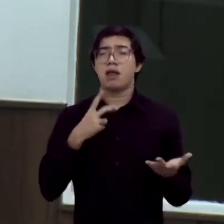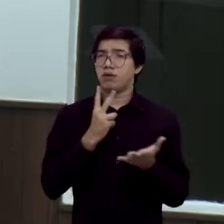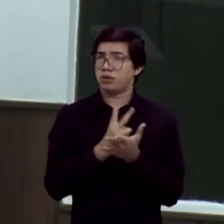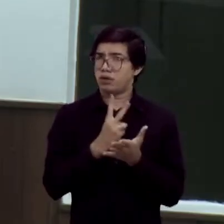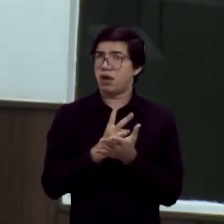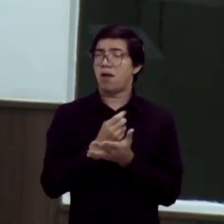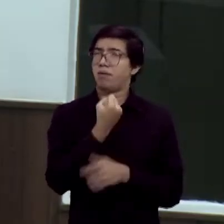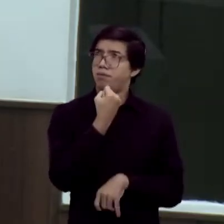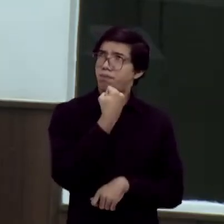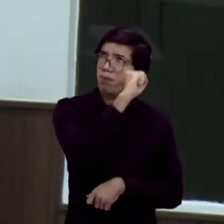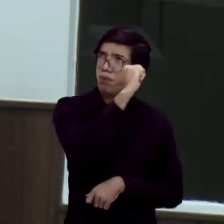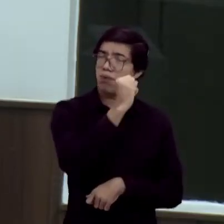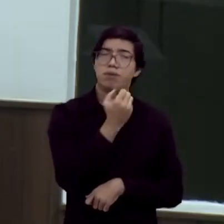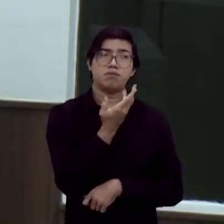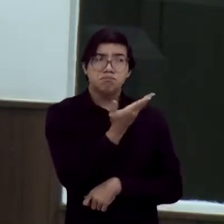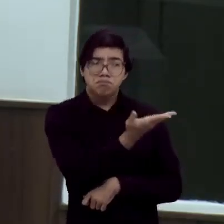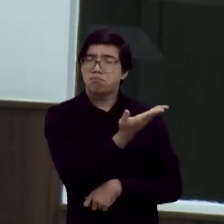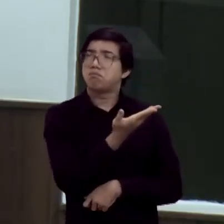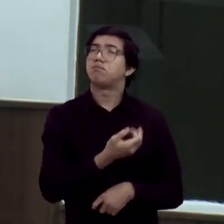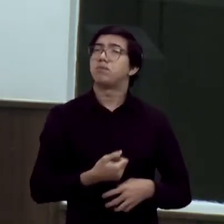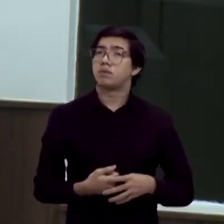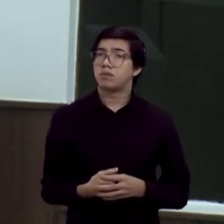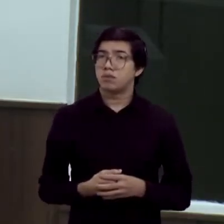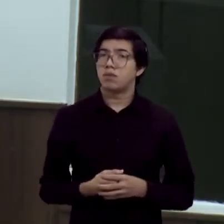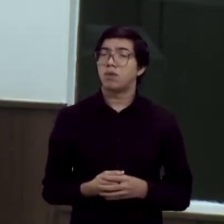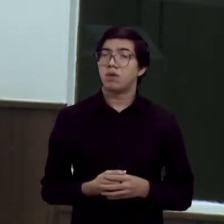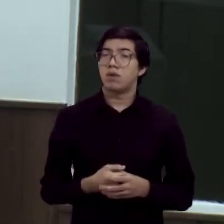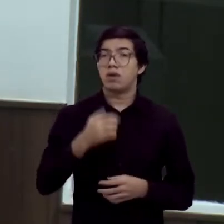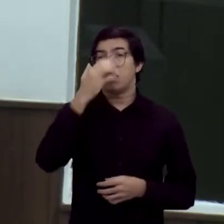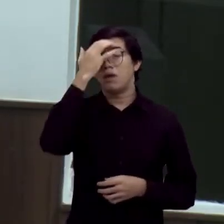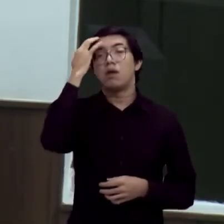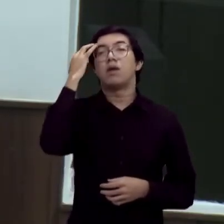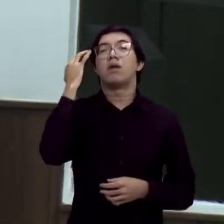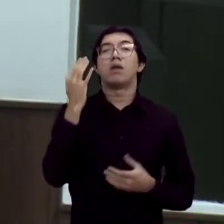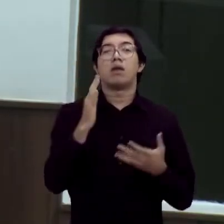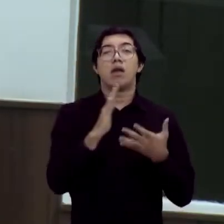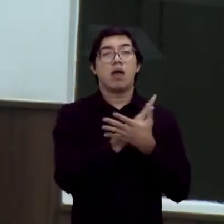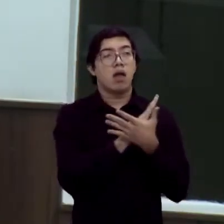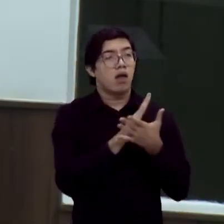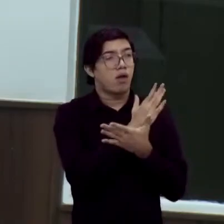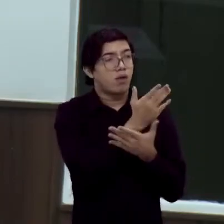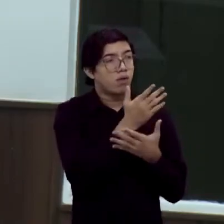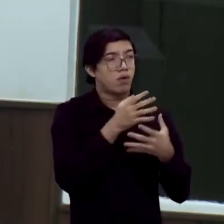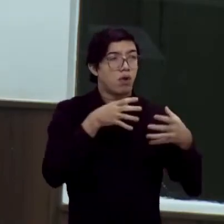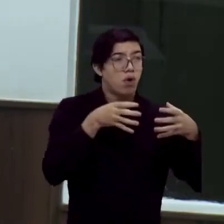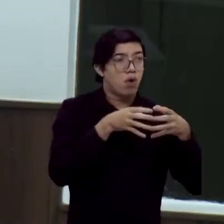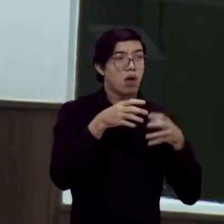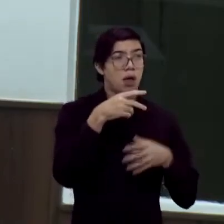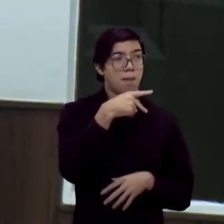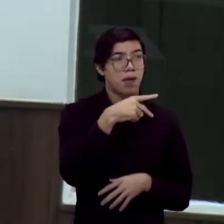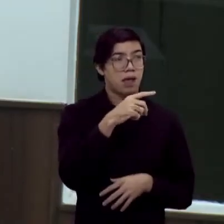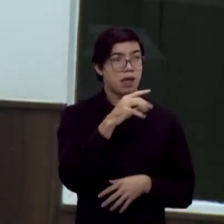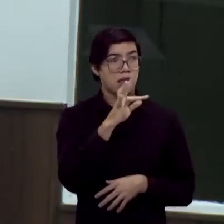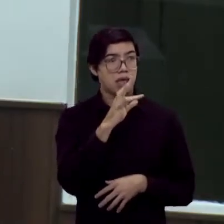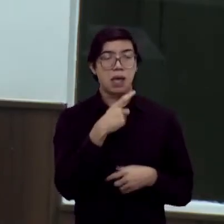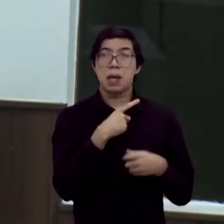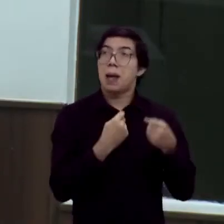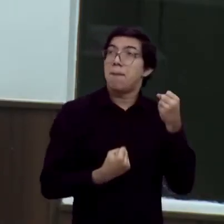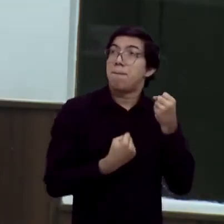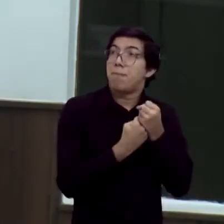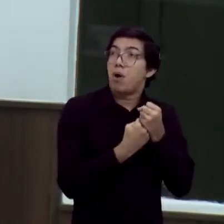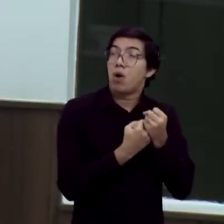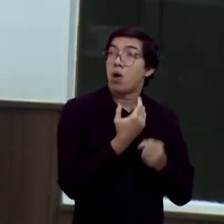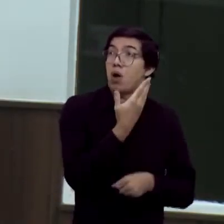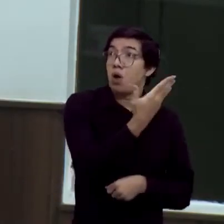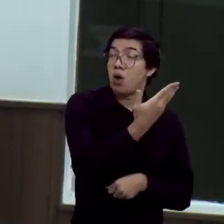apoiar. Por que ficou do lado do Roberto Claudio, os pediatistas, os pediatistas querendo, tipo, caçar uma colégia eleitoral de André